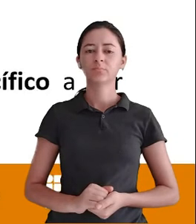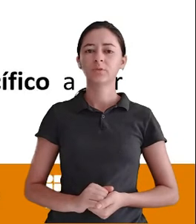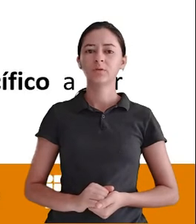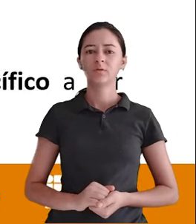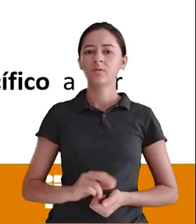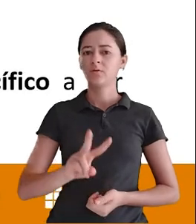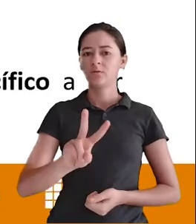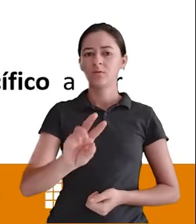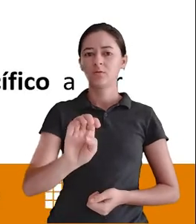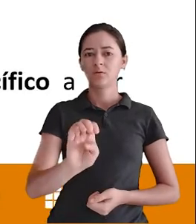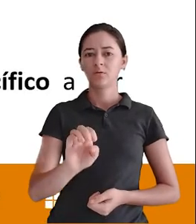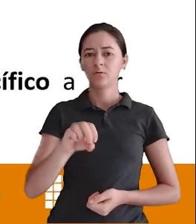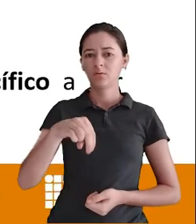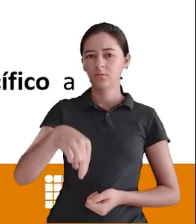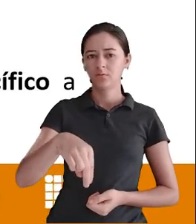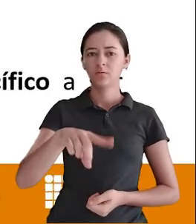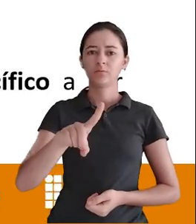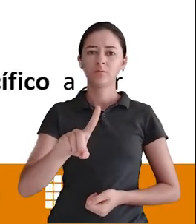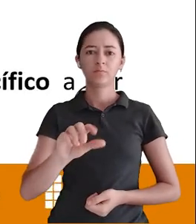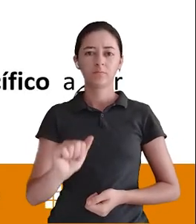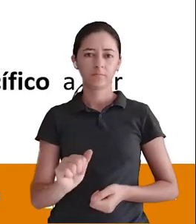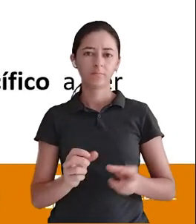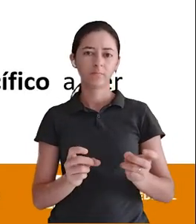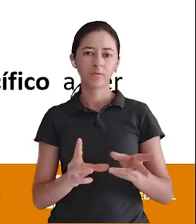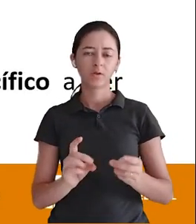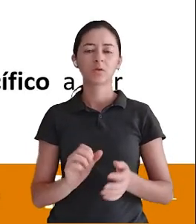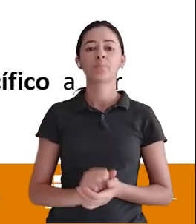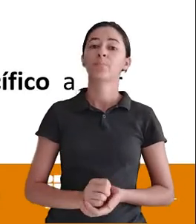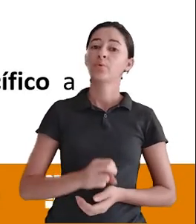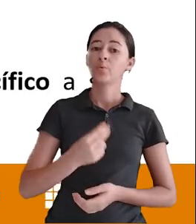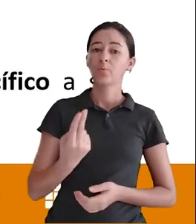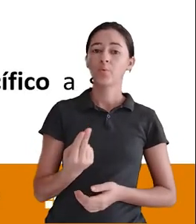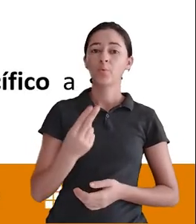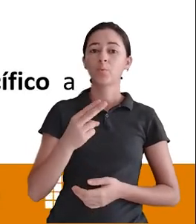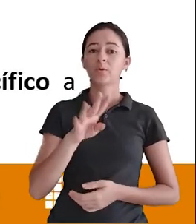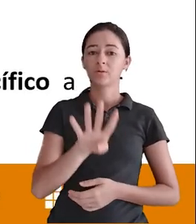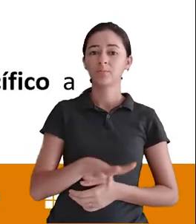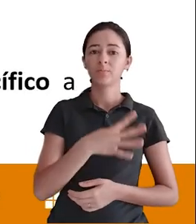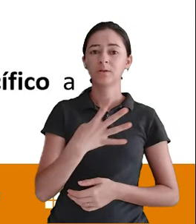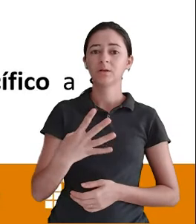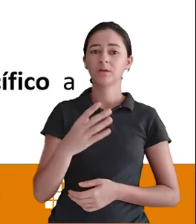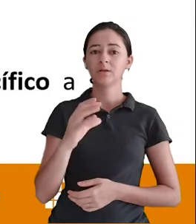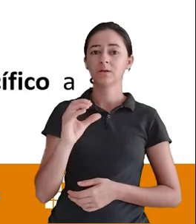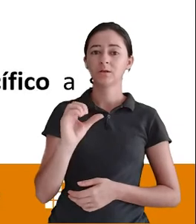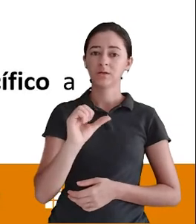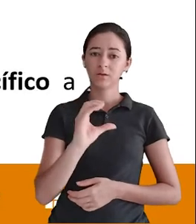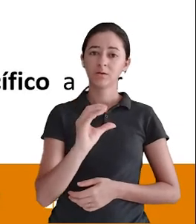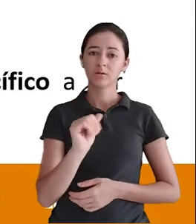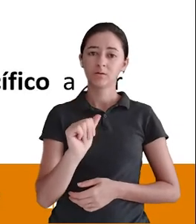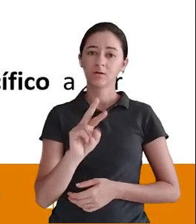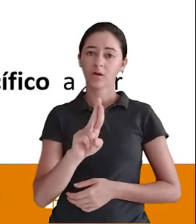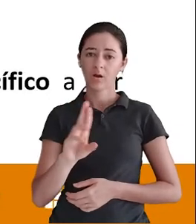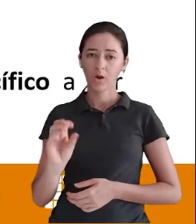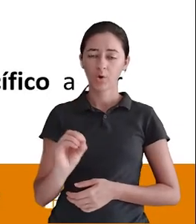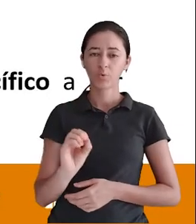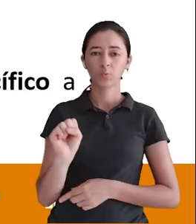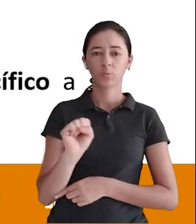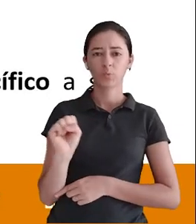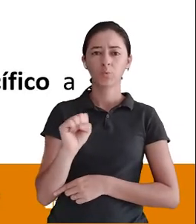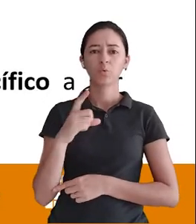Venda Ou uma tabela chamada Carro E carro tinha um monte de características E eu quero remover uma característica Daquela